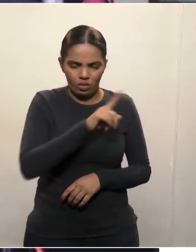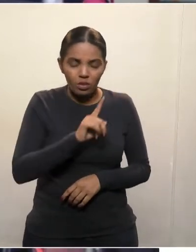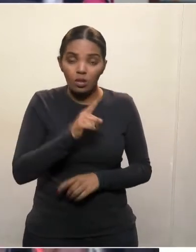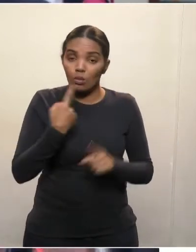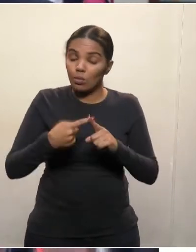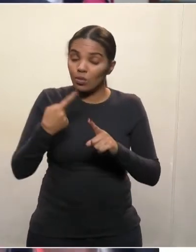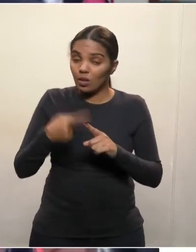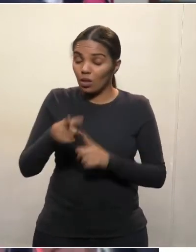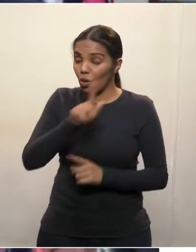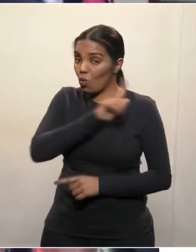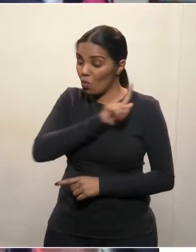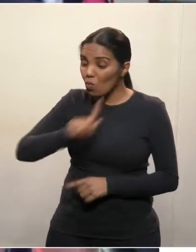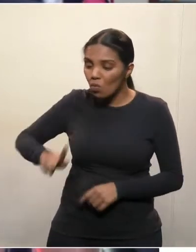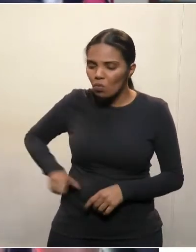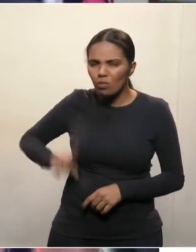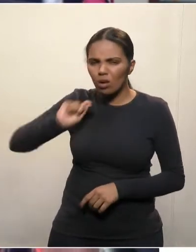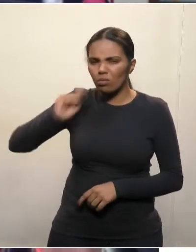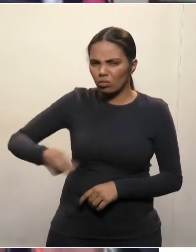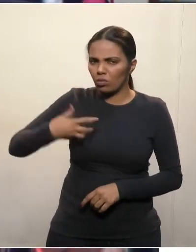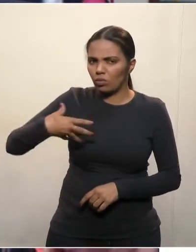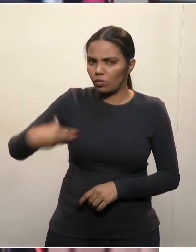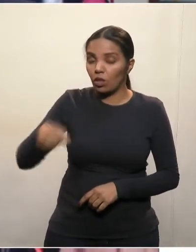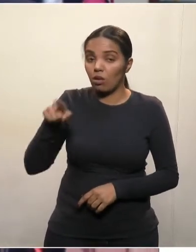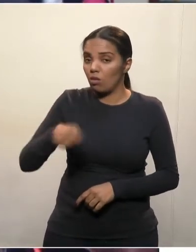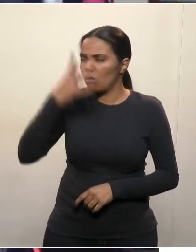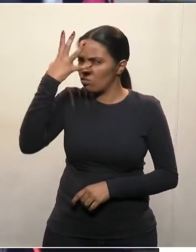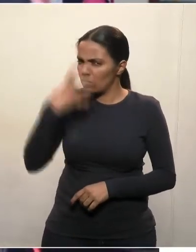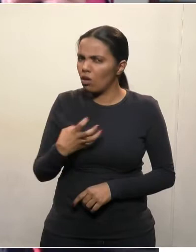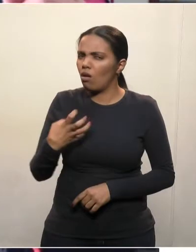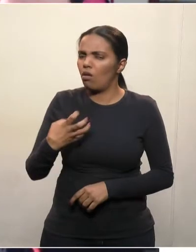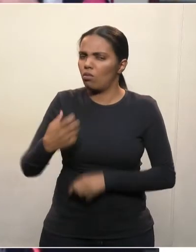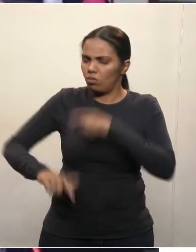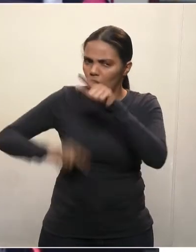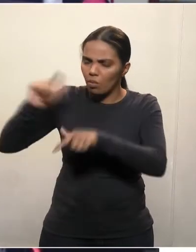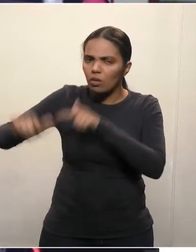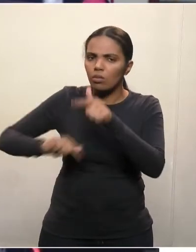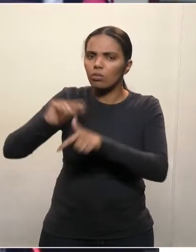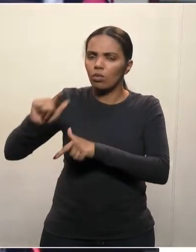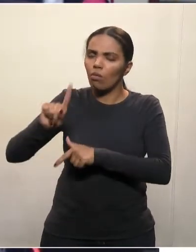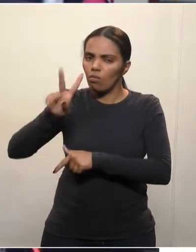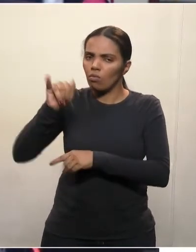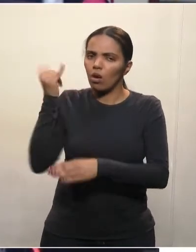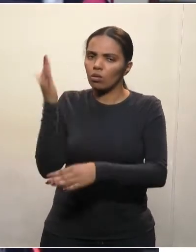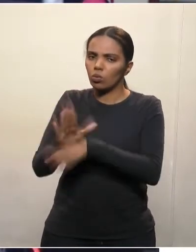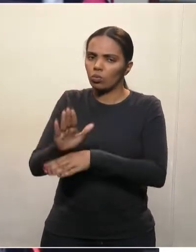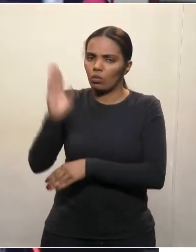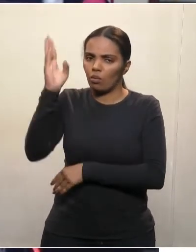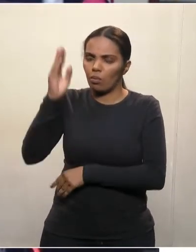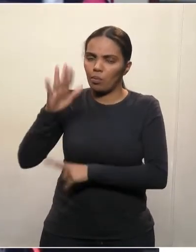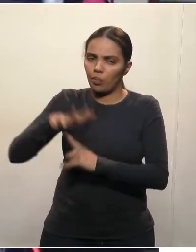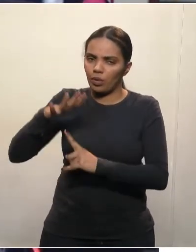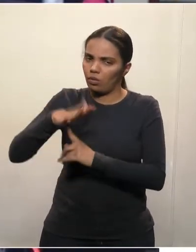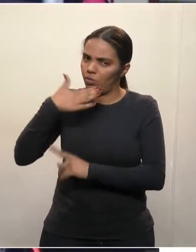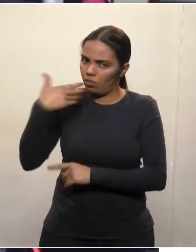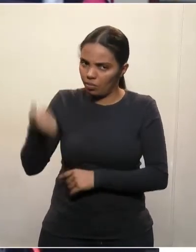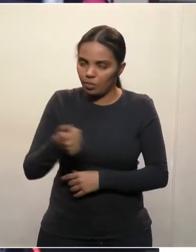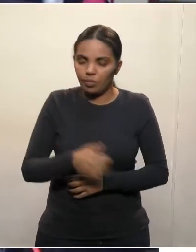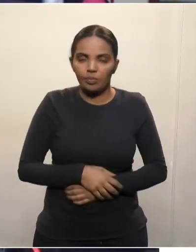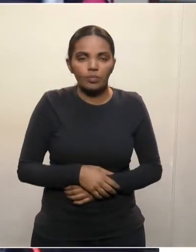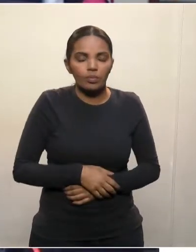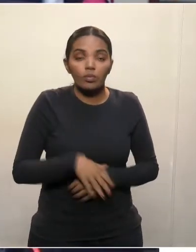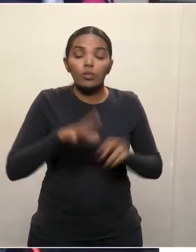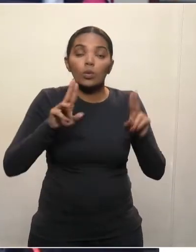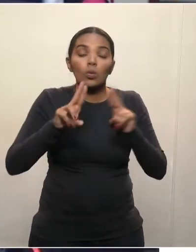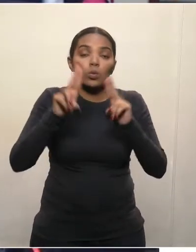inovador e que vai sim colocar o Paraná e Mariana. Bom, em relação ao projeto da GEPAR, nós